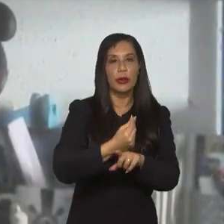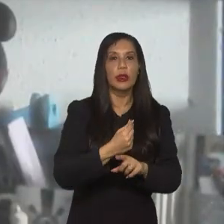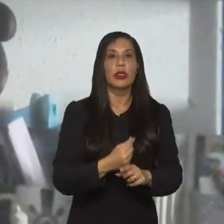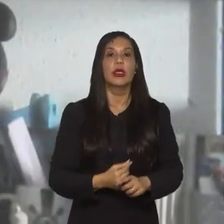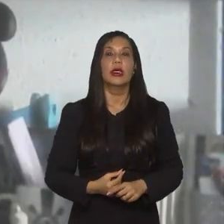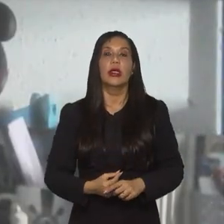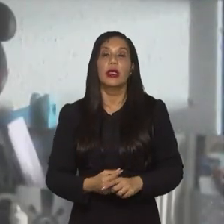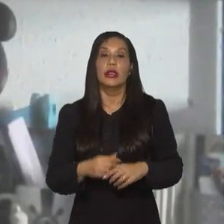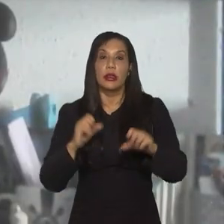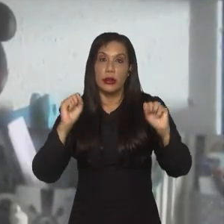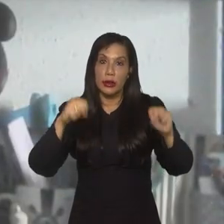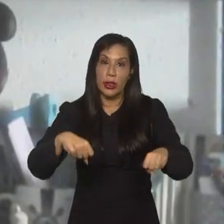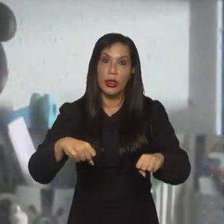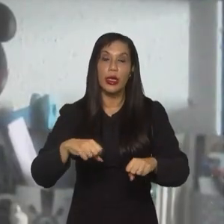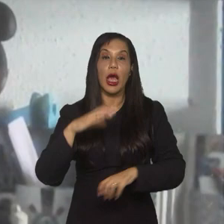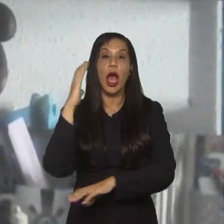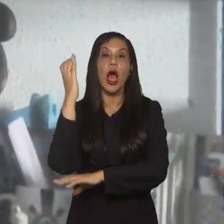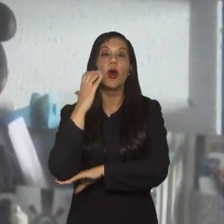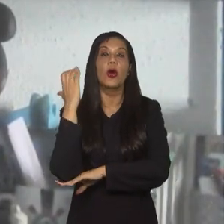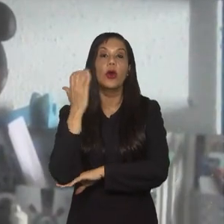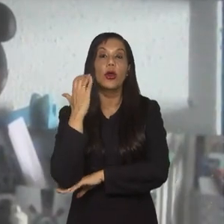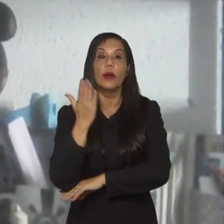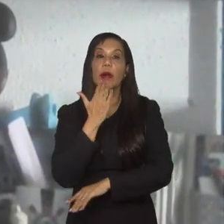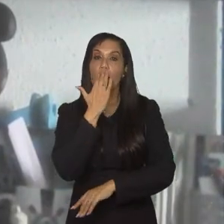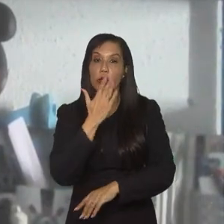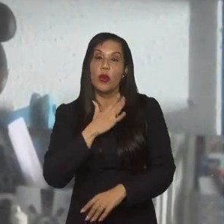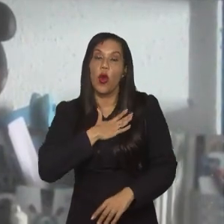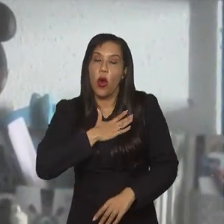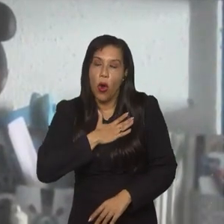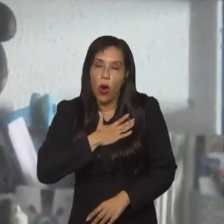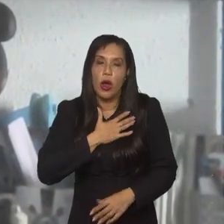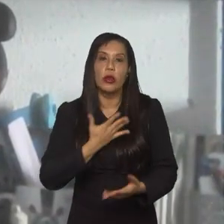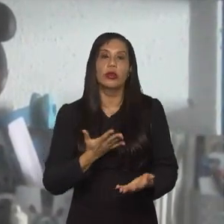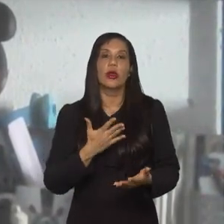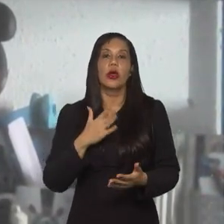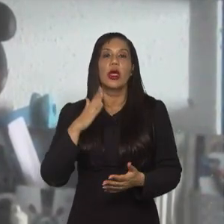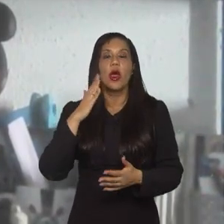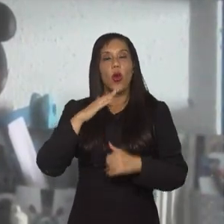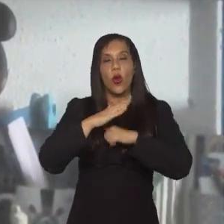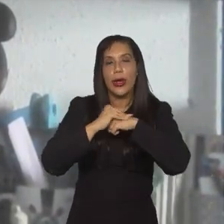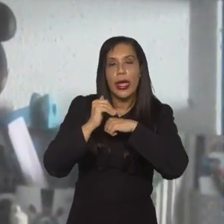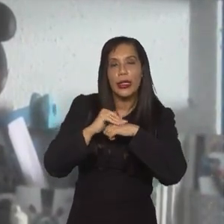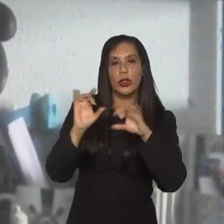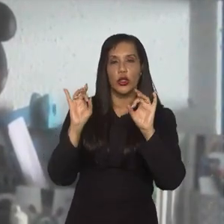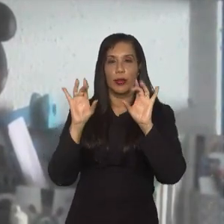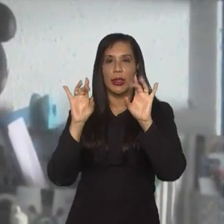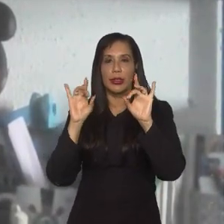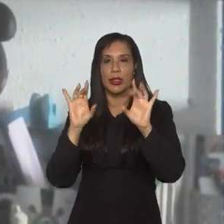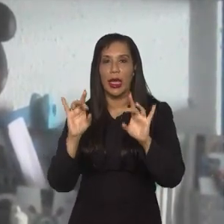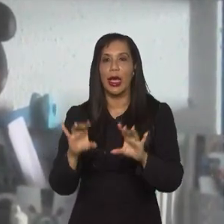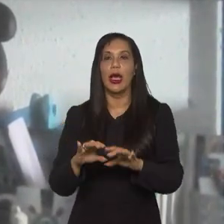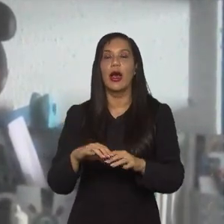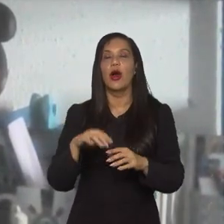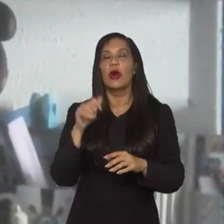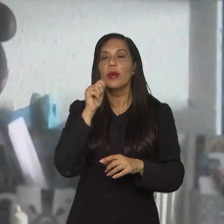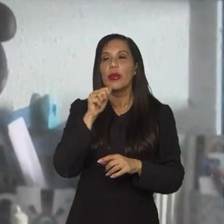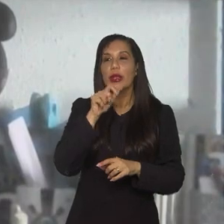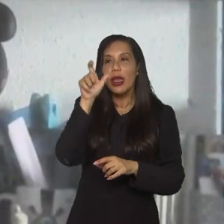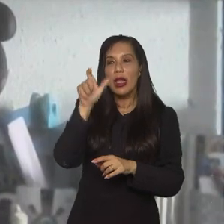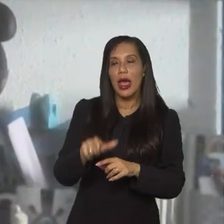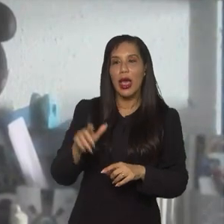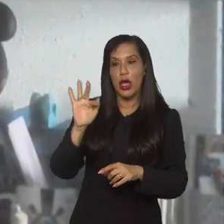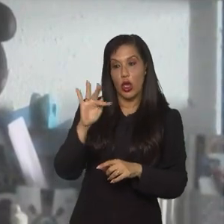sim. Sim, a Colômbia é uma equipe que eu gosto muito, né, eu tenho um carinho muito especial pela Linda Caicedo, que eu sou uma